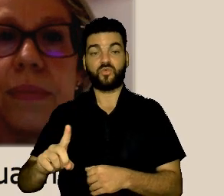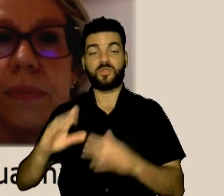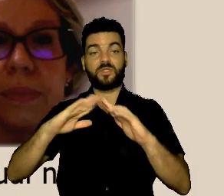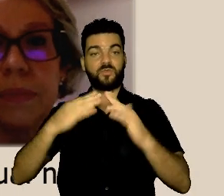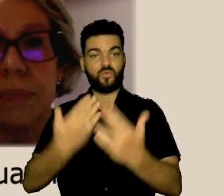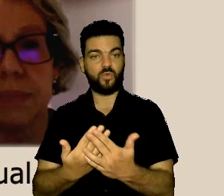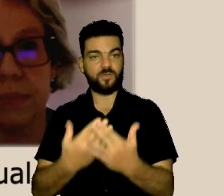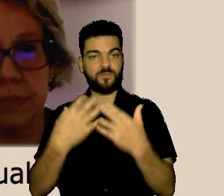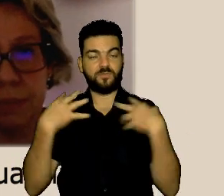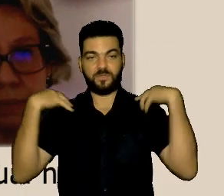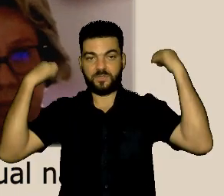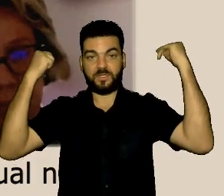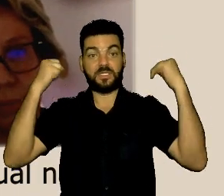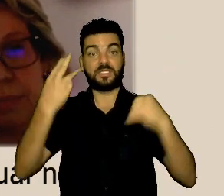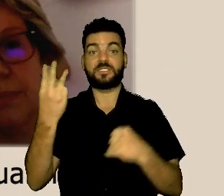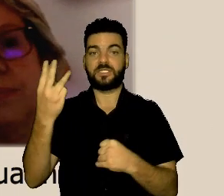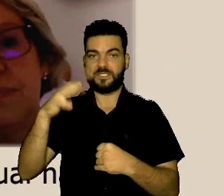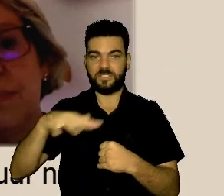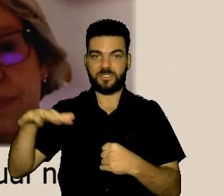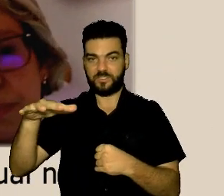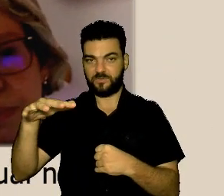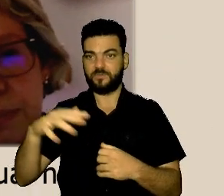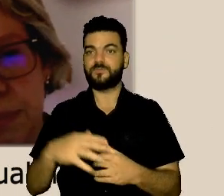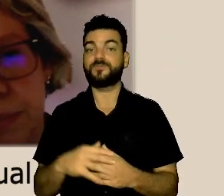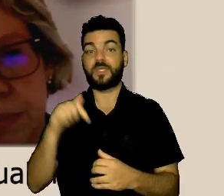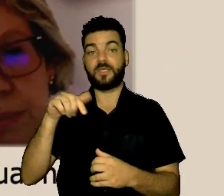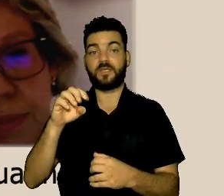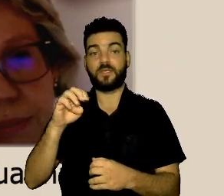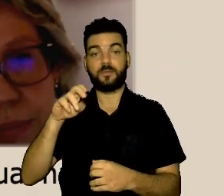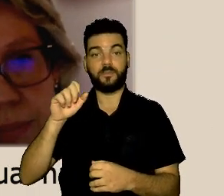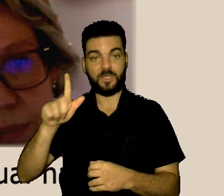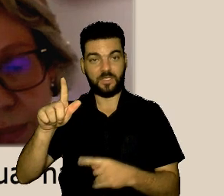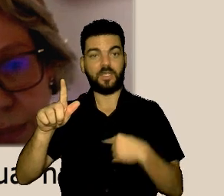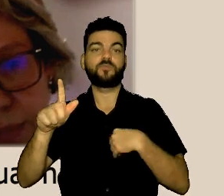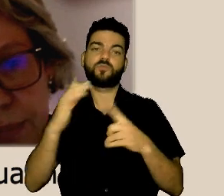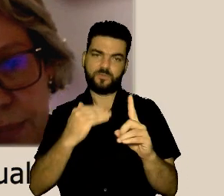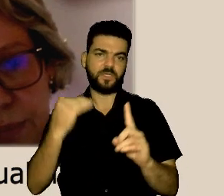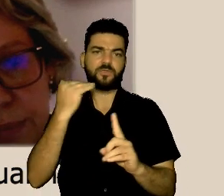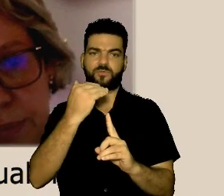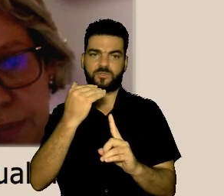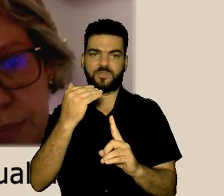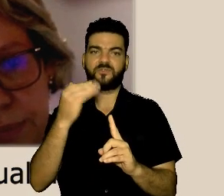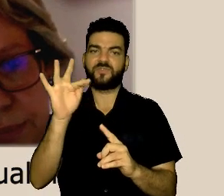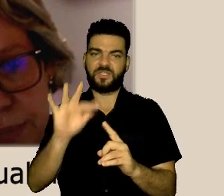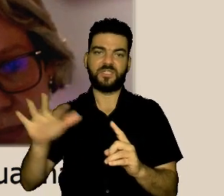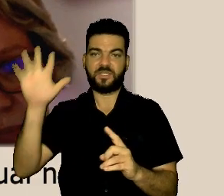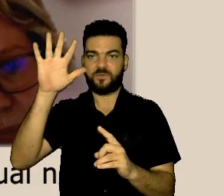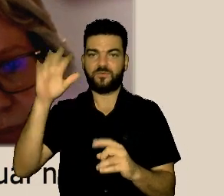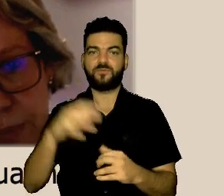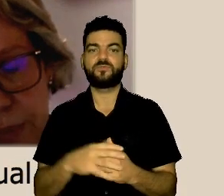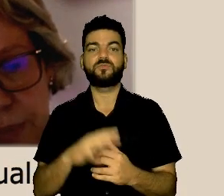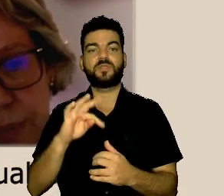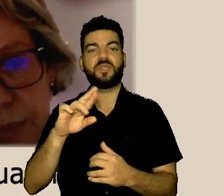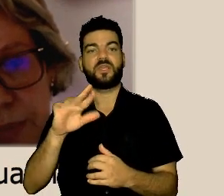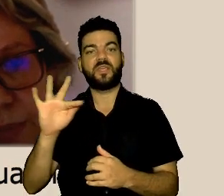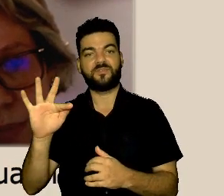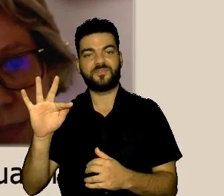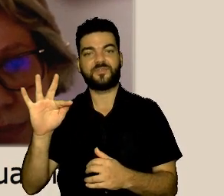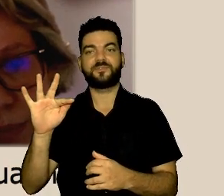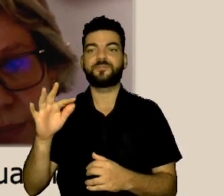sou desembargadora federal no Tribunal Regional Federal. Eu vou fazer inicialmente a minha